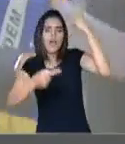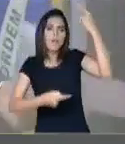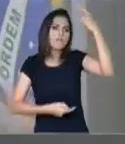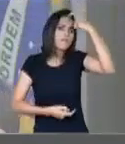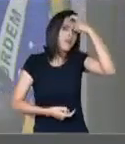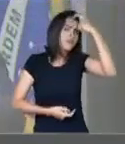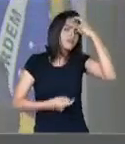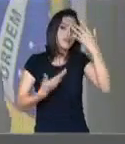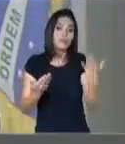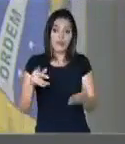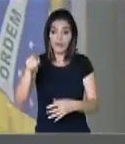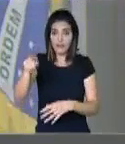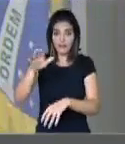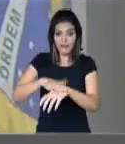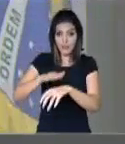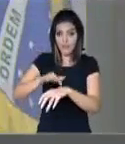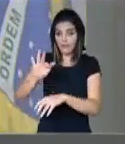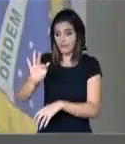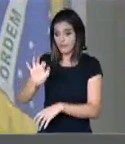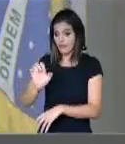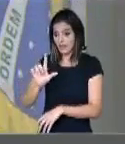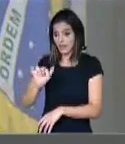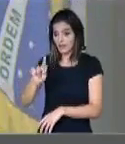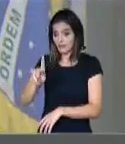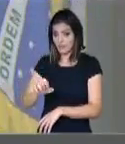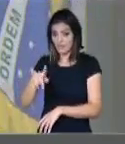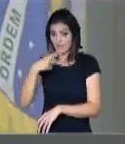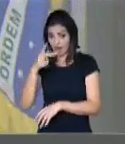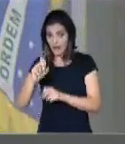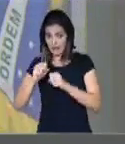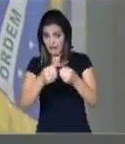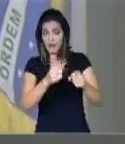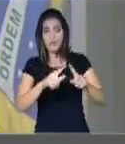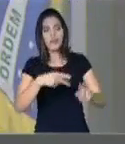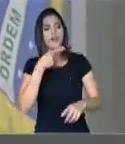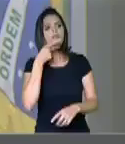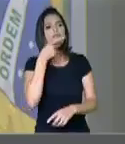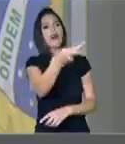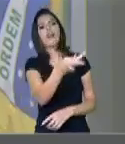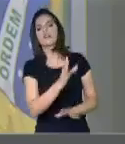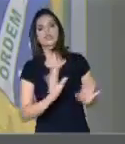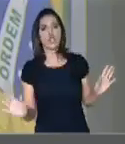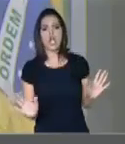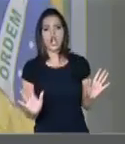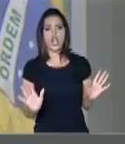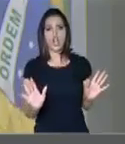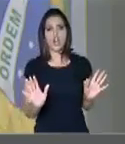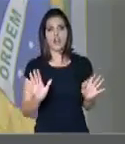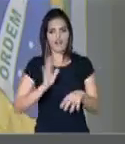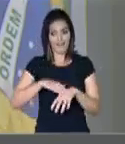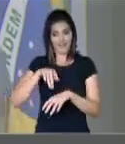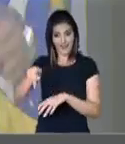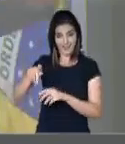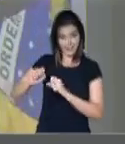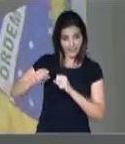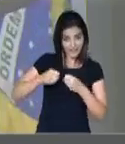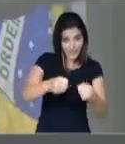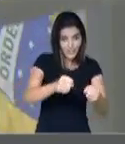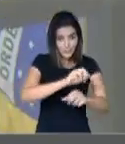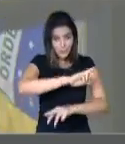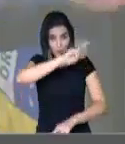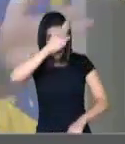pensamentos, que ele mesmo diz defender, mas isso é da boca para fora, porque quem diz defender a